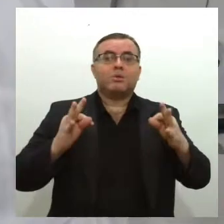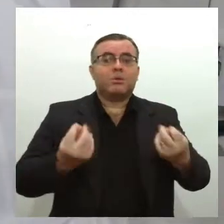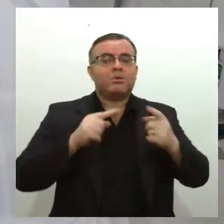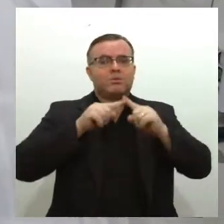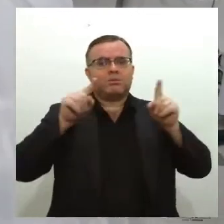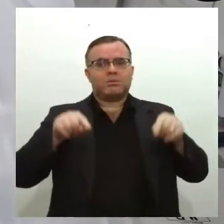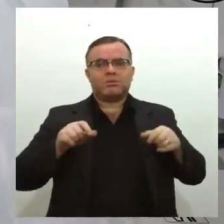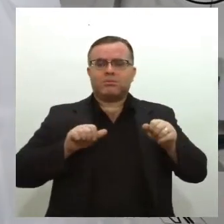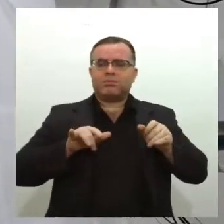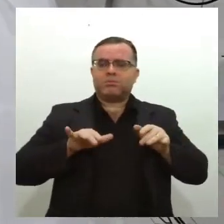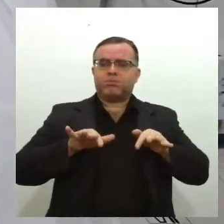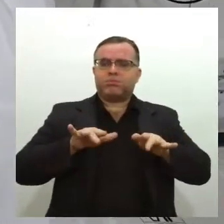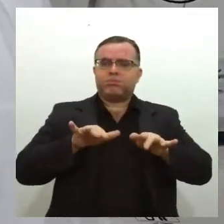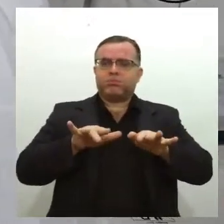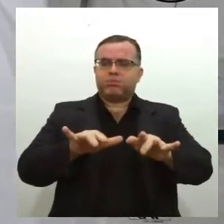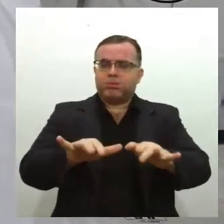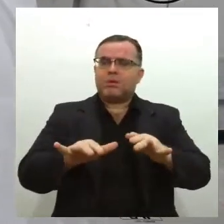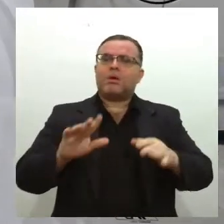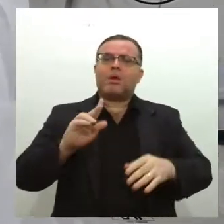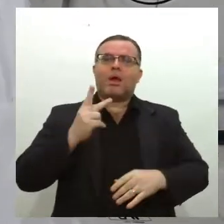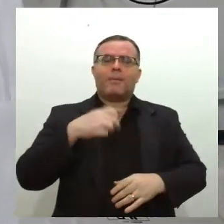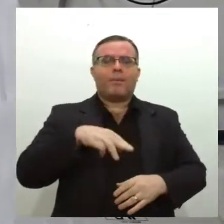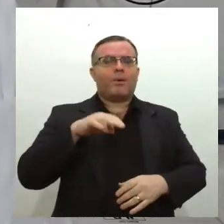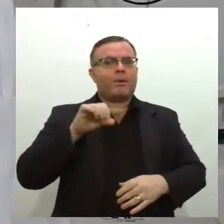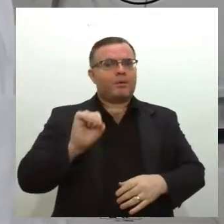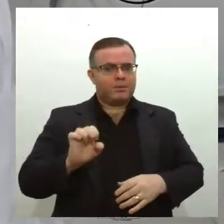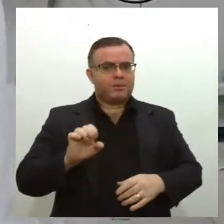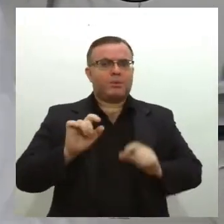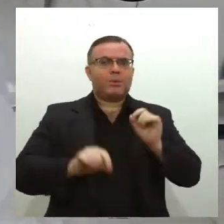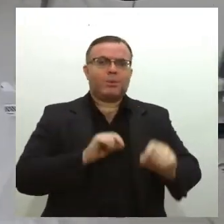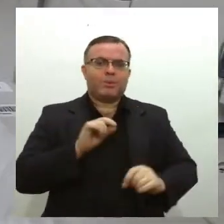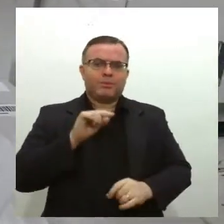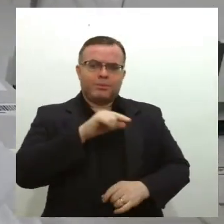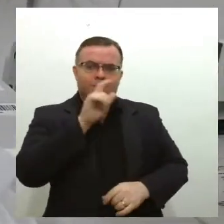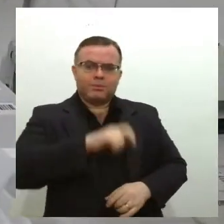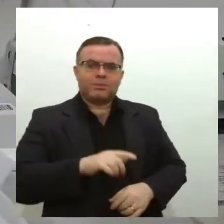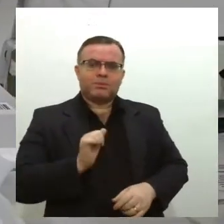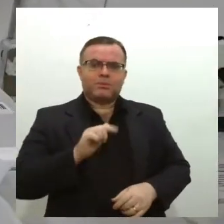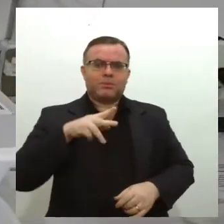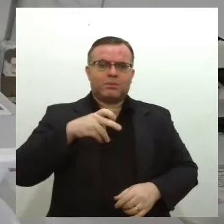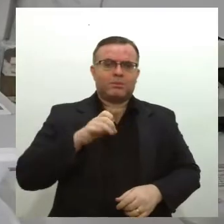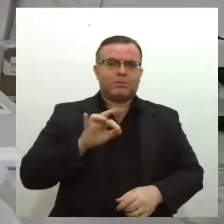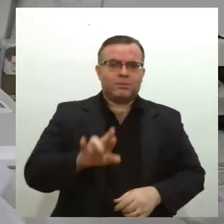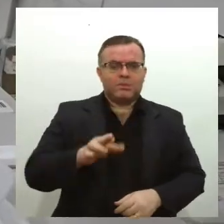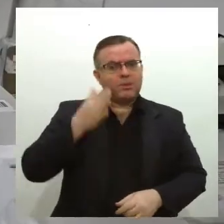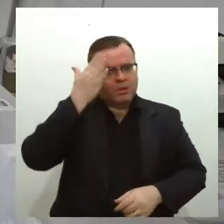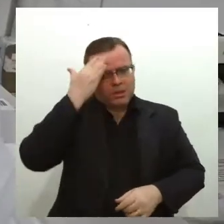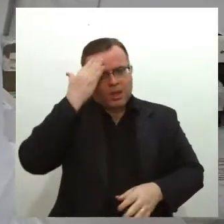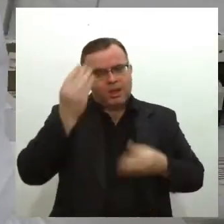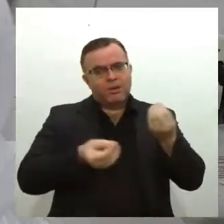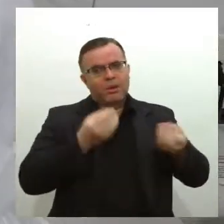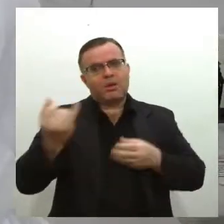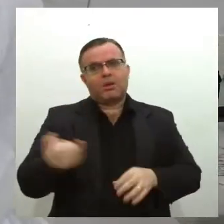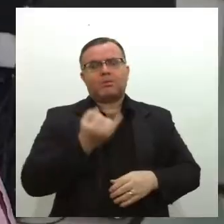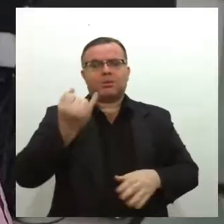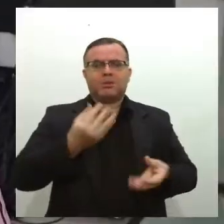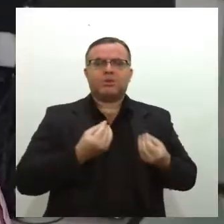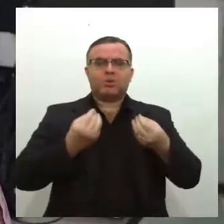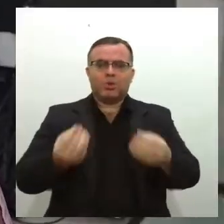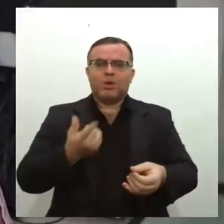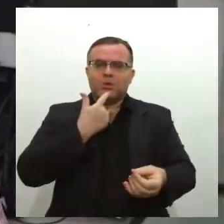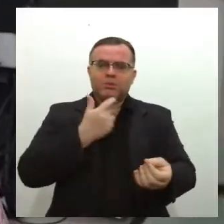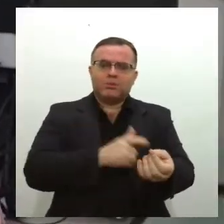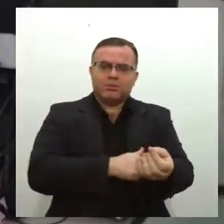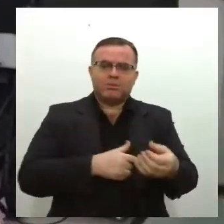passaram pela triagem. A Uneide Leite foi uma delas. Como enfermeira, ela sabe bem a importância da doação de sangue. A